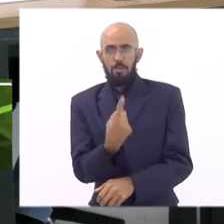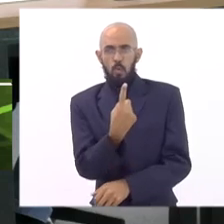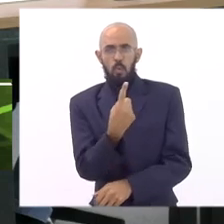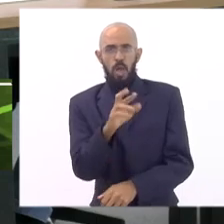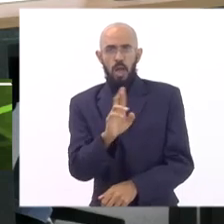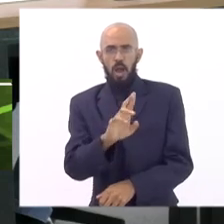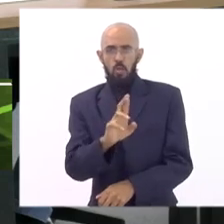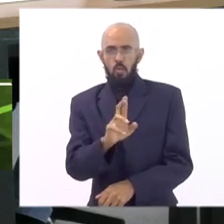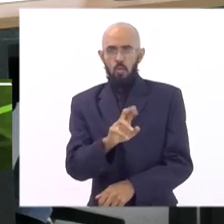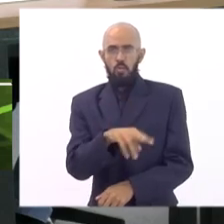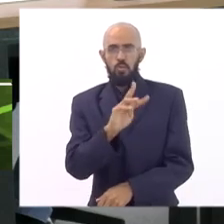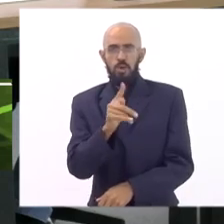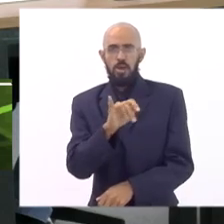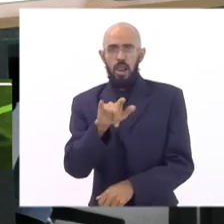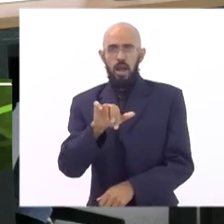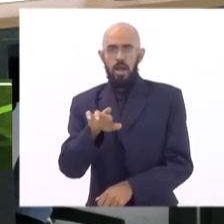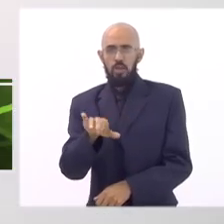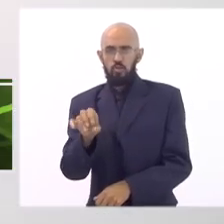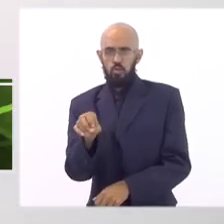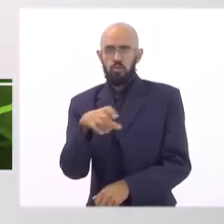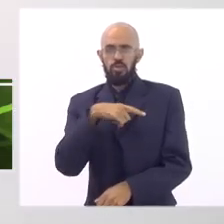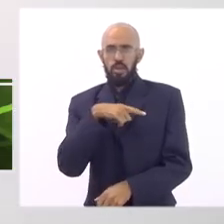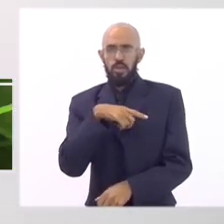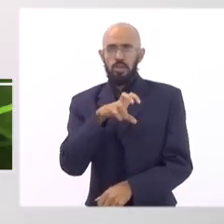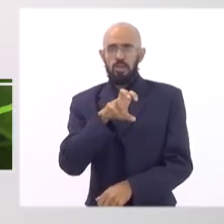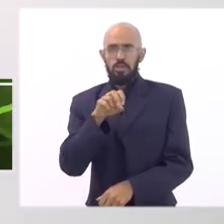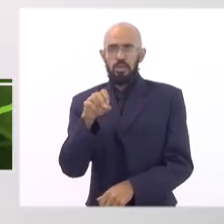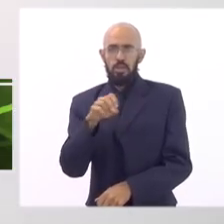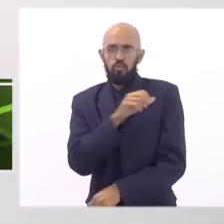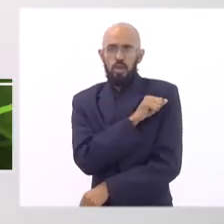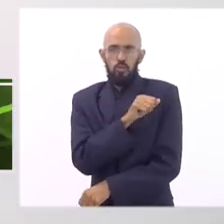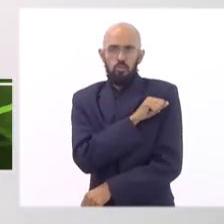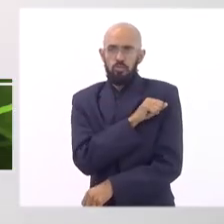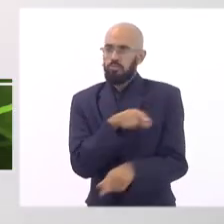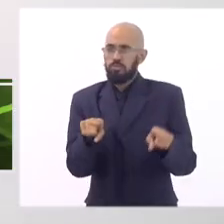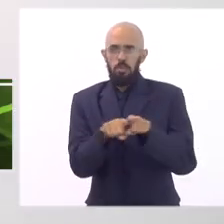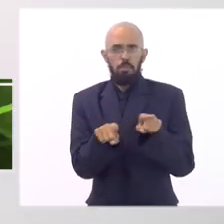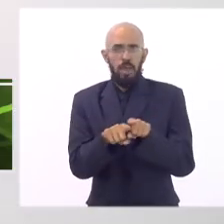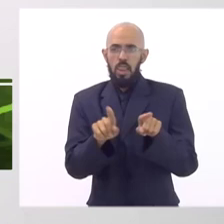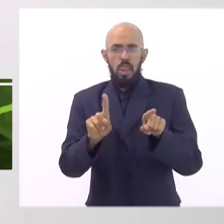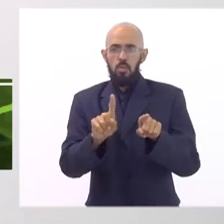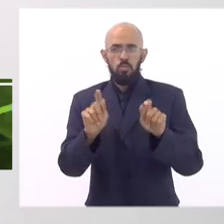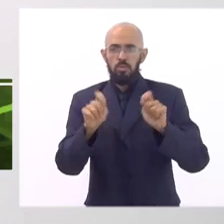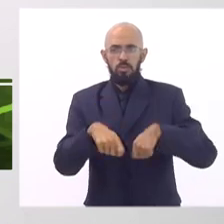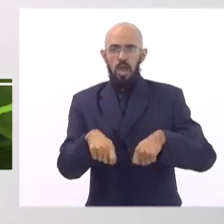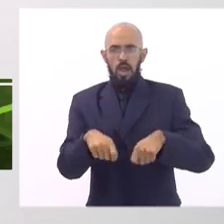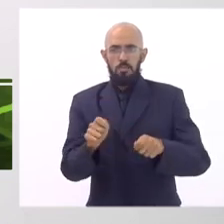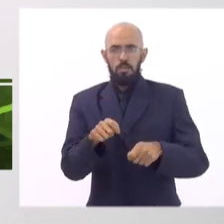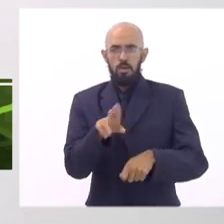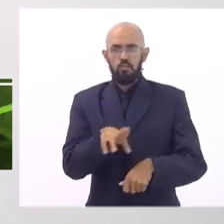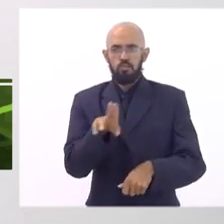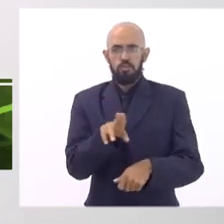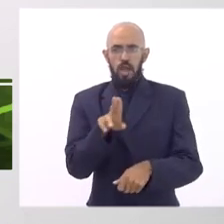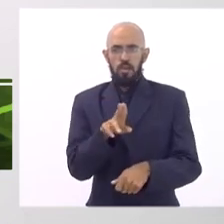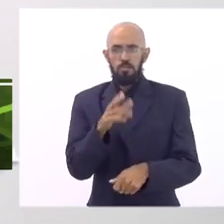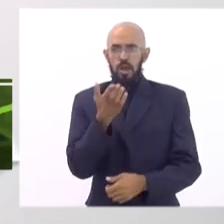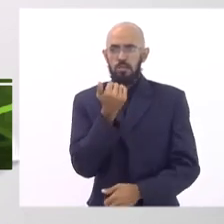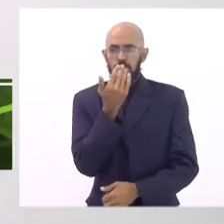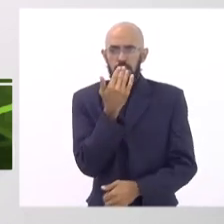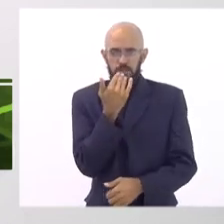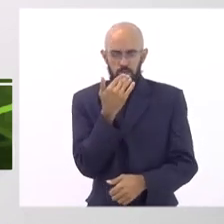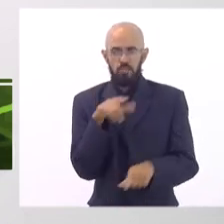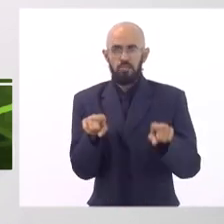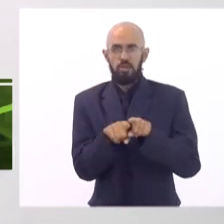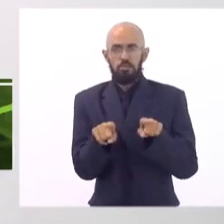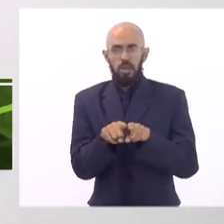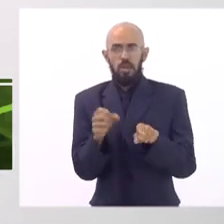tem uns 500 alunos só que também não é o suficiente para poder uso sobre alimentação e tudo e também quando a